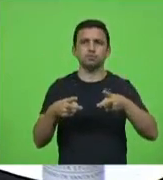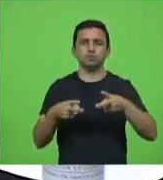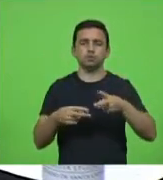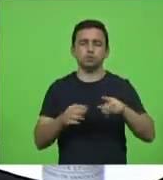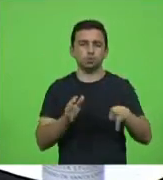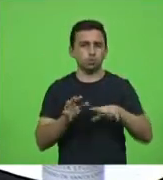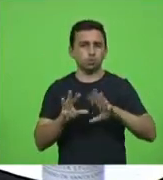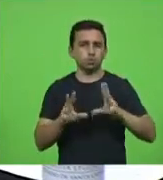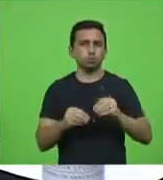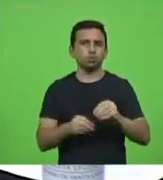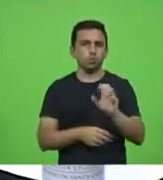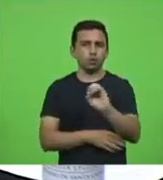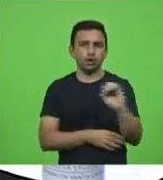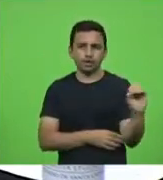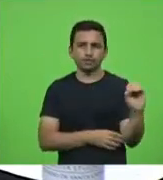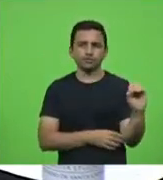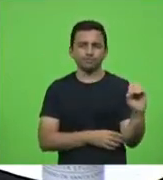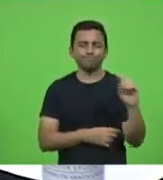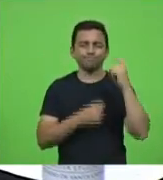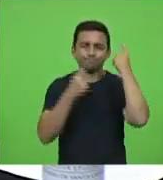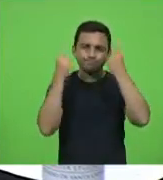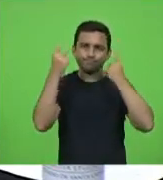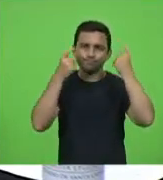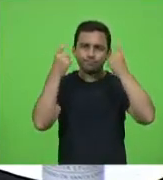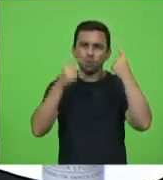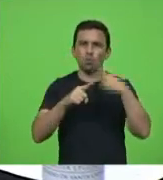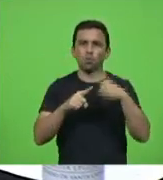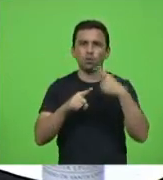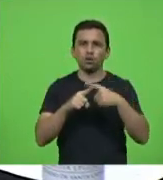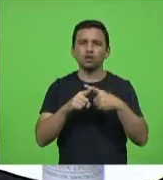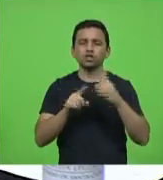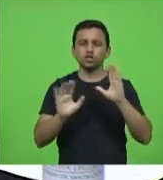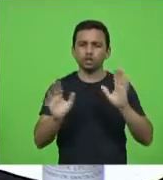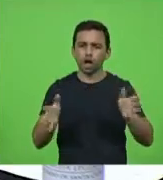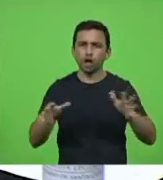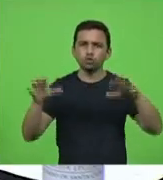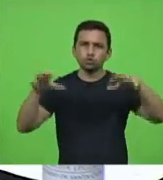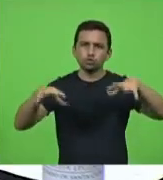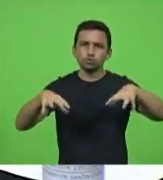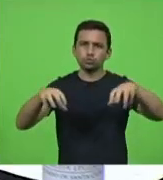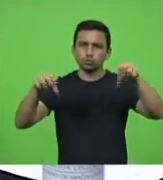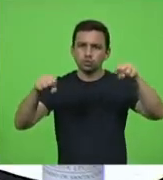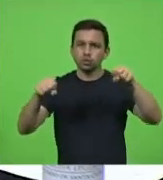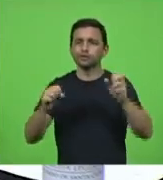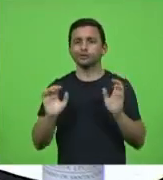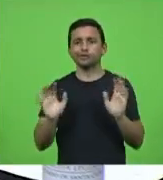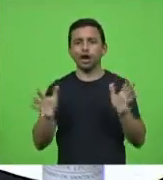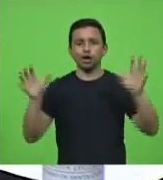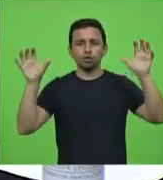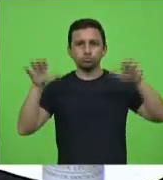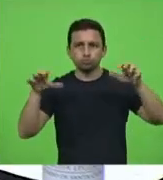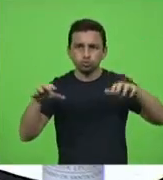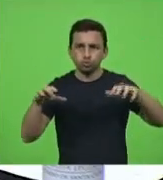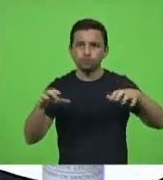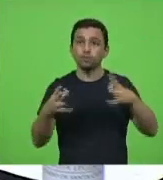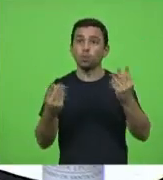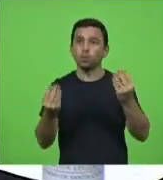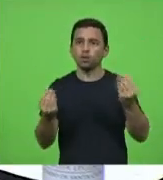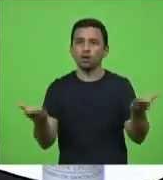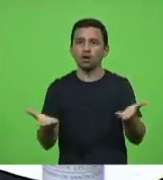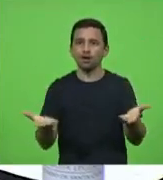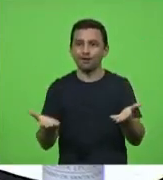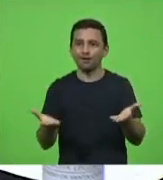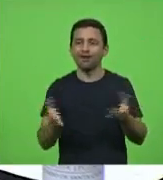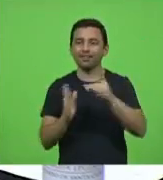Oeste né Cobalquim porque nós já passamos pela estiagem já tivemos excesso de chuva o período de decreto já